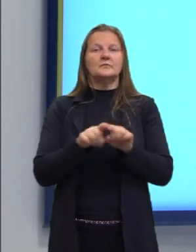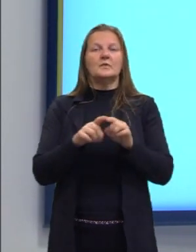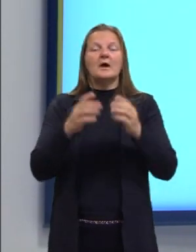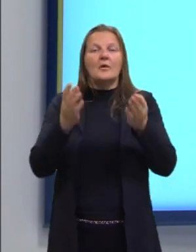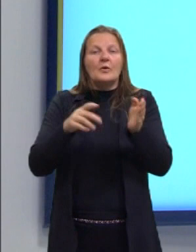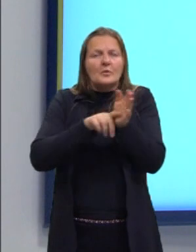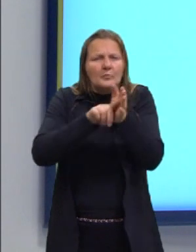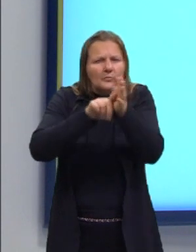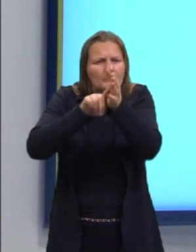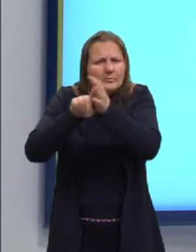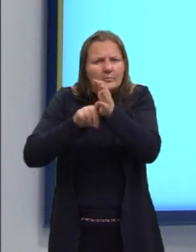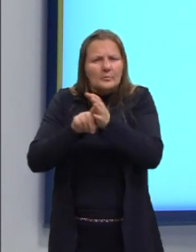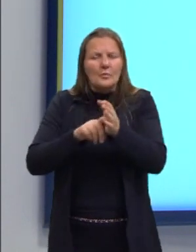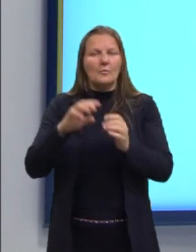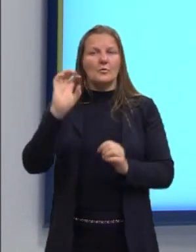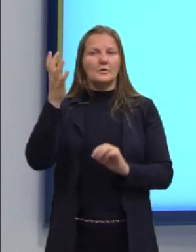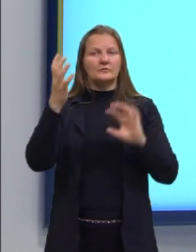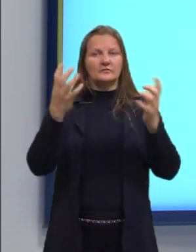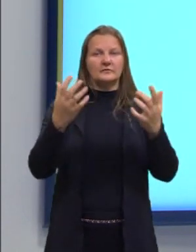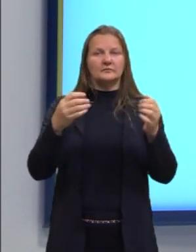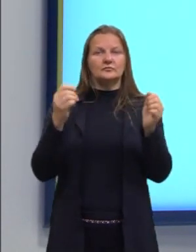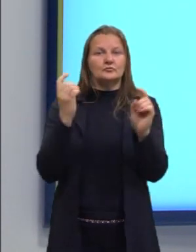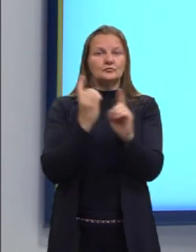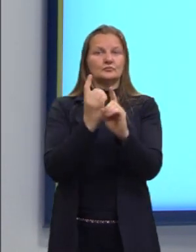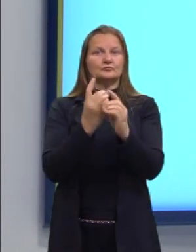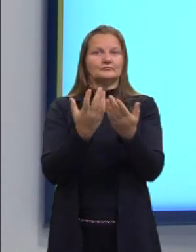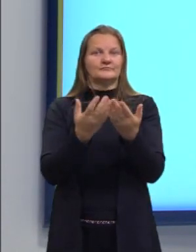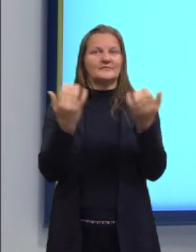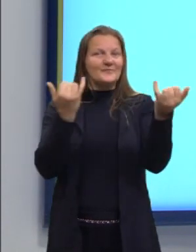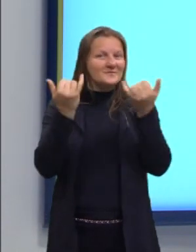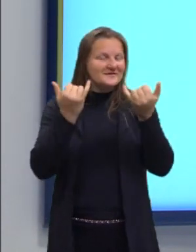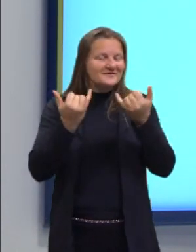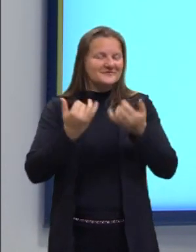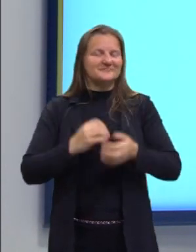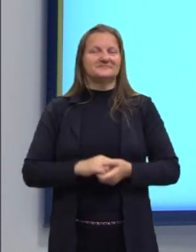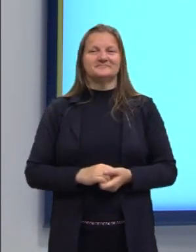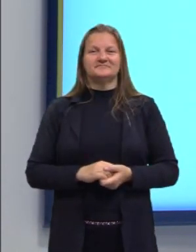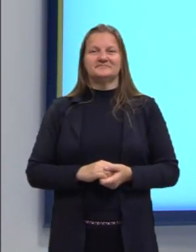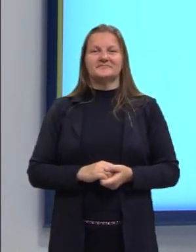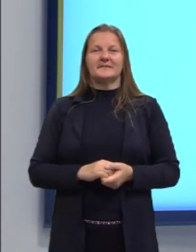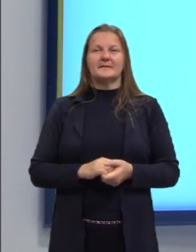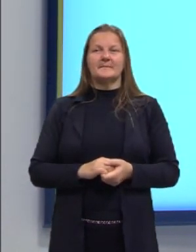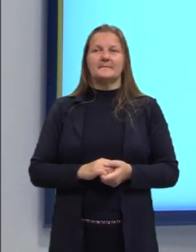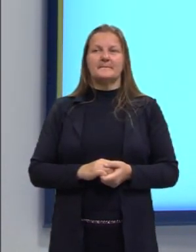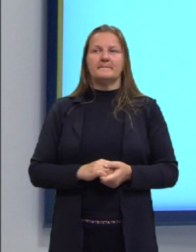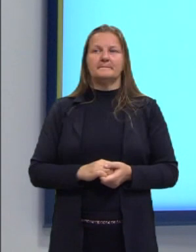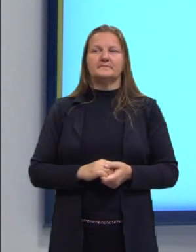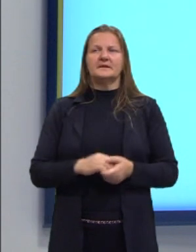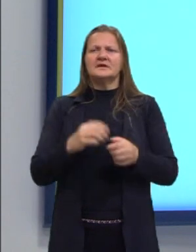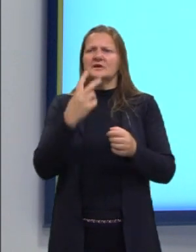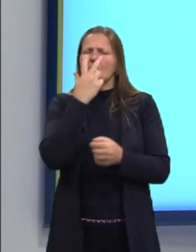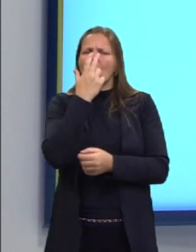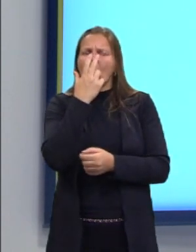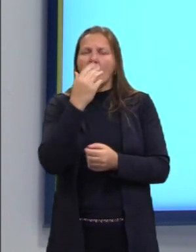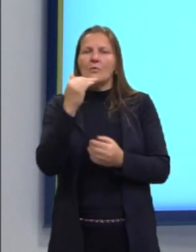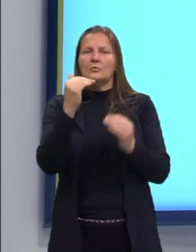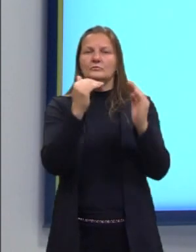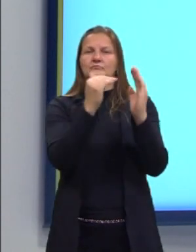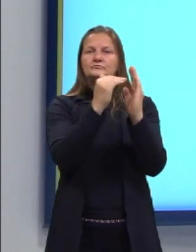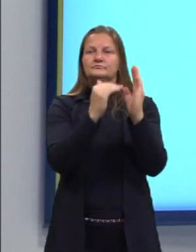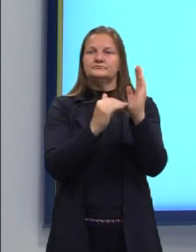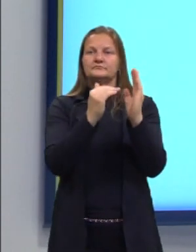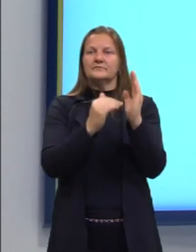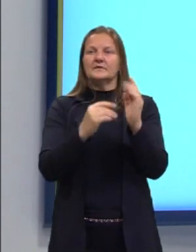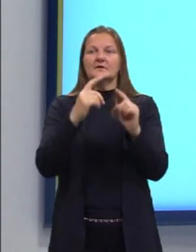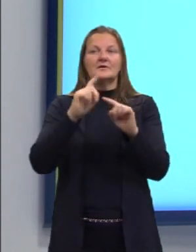buscar, então, resolver, descobrir essas informações. Só que, assim, do jeito que está, a gente não